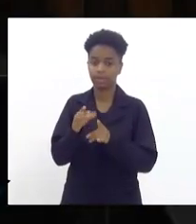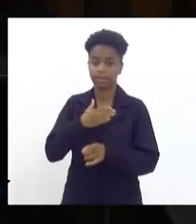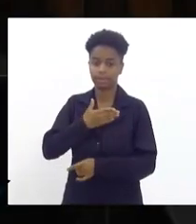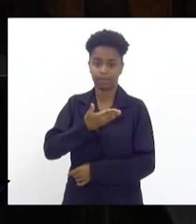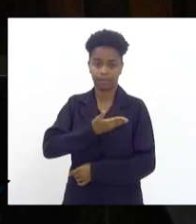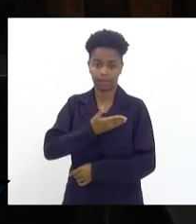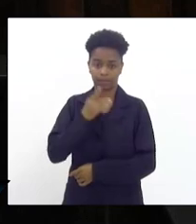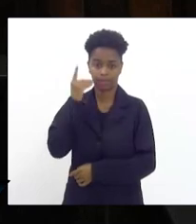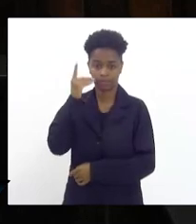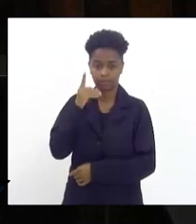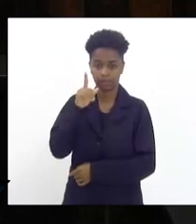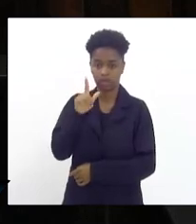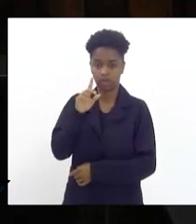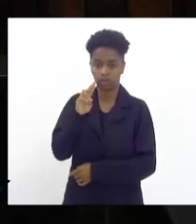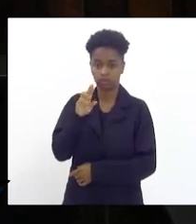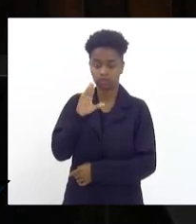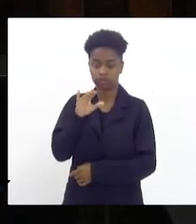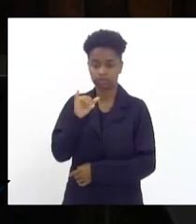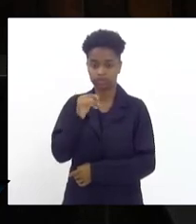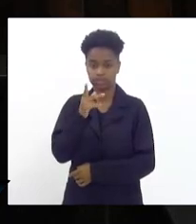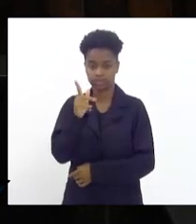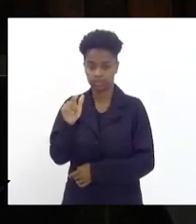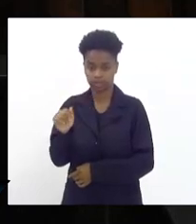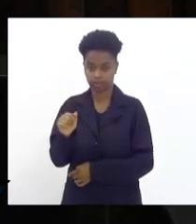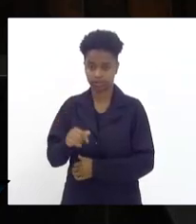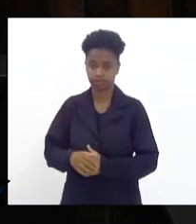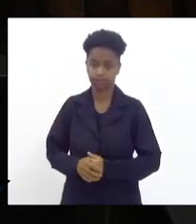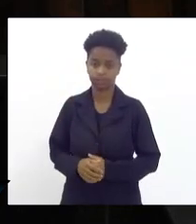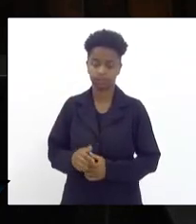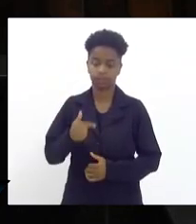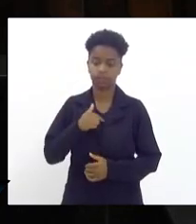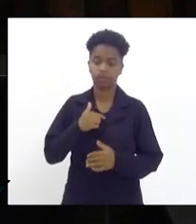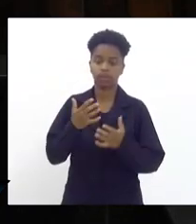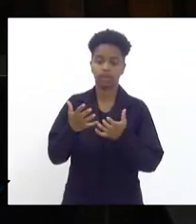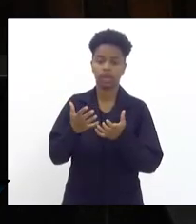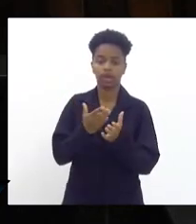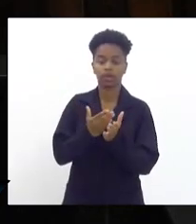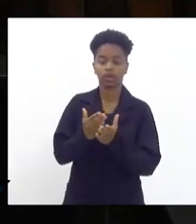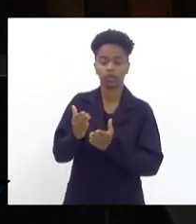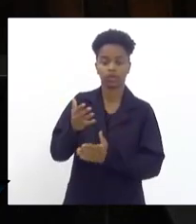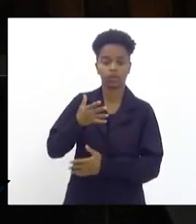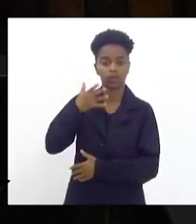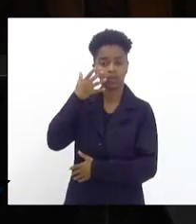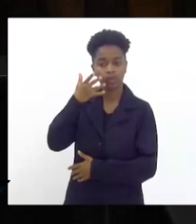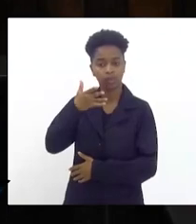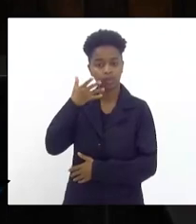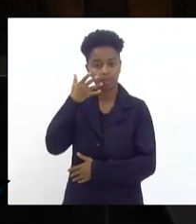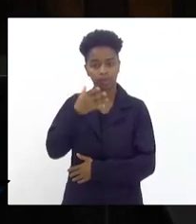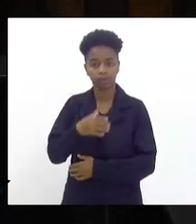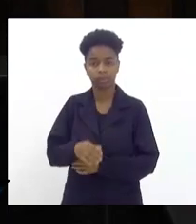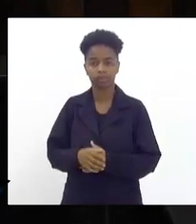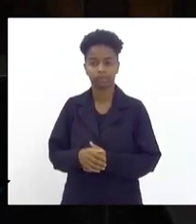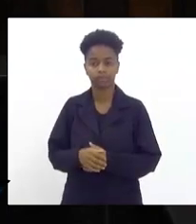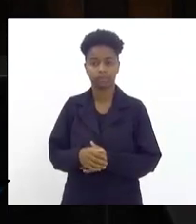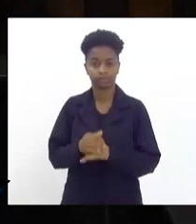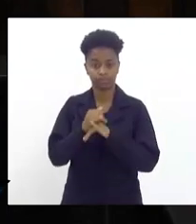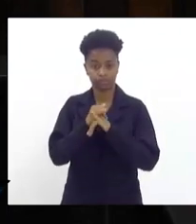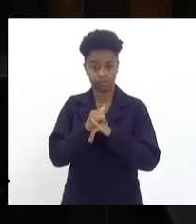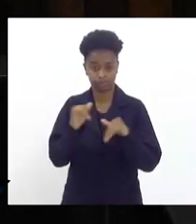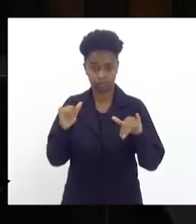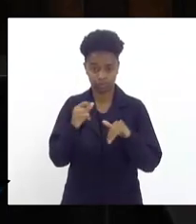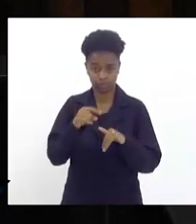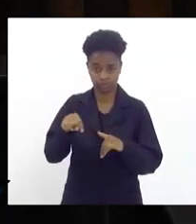companheira, deputada Lucinha. Quero iniciar a minha fala dizendo que ontem,